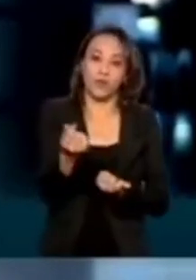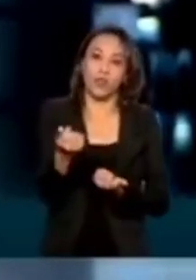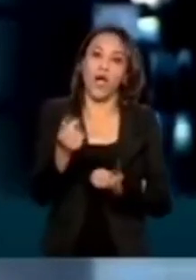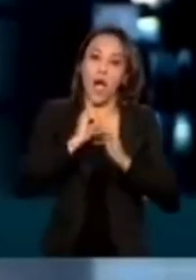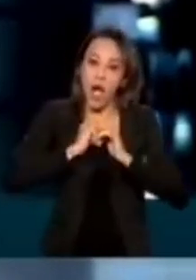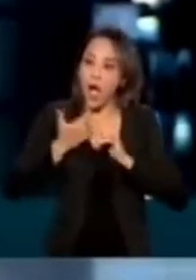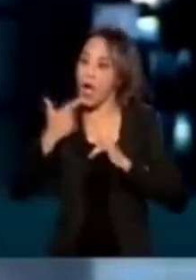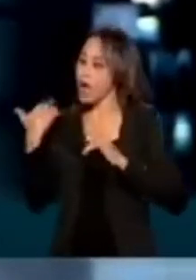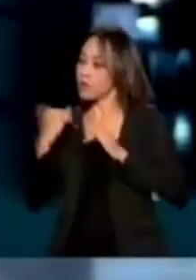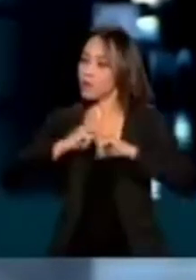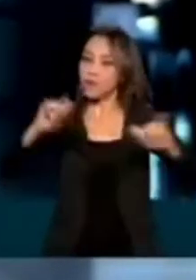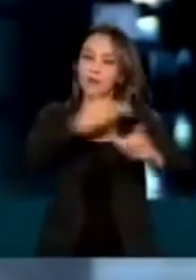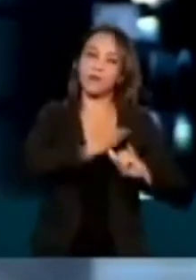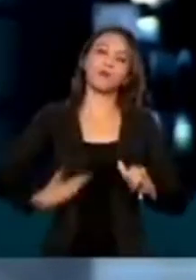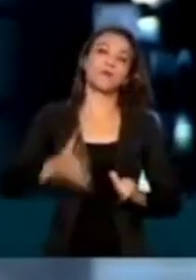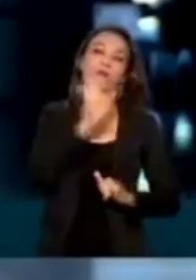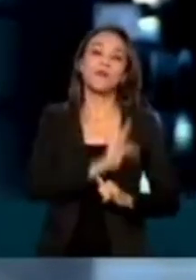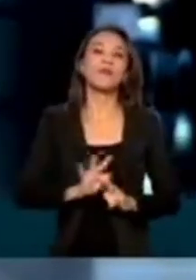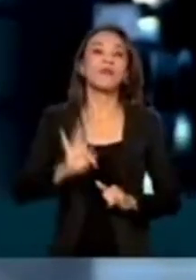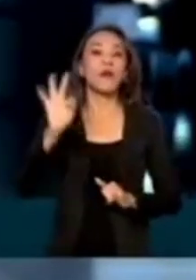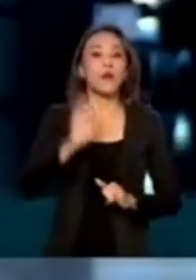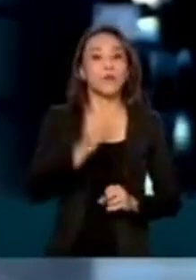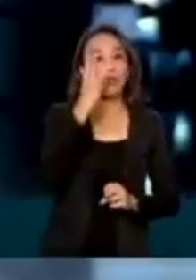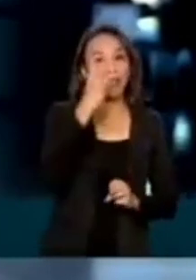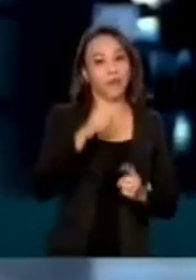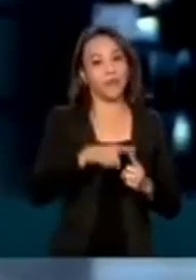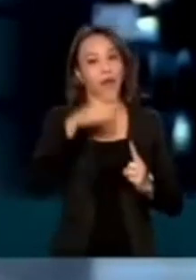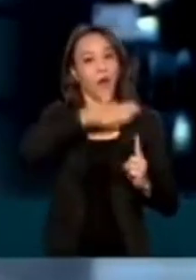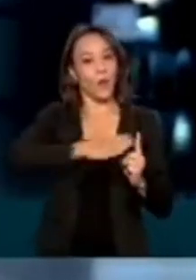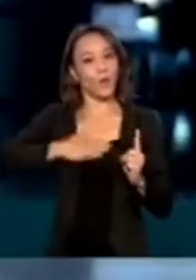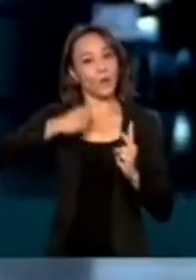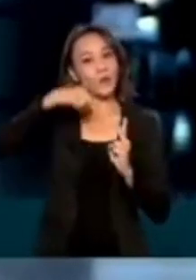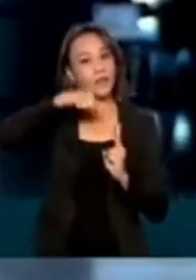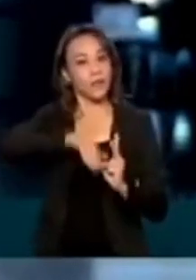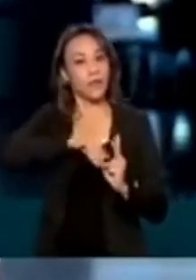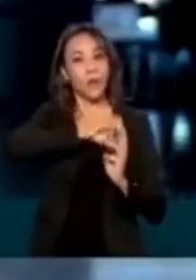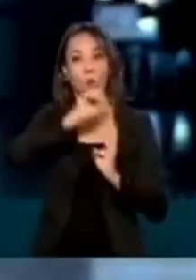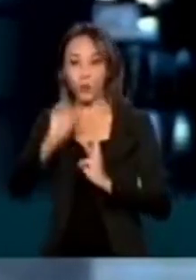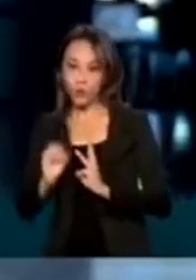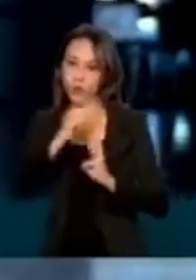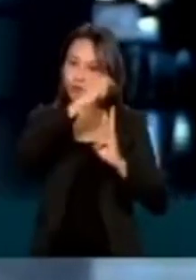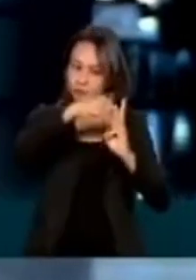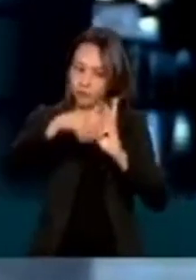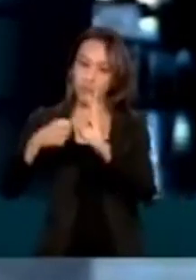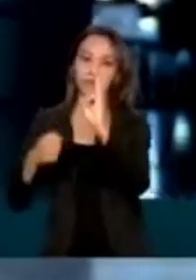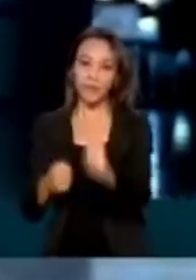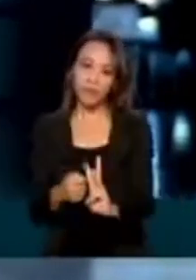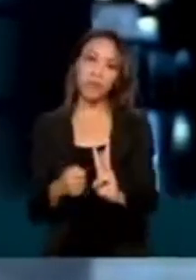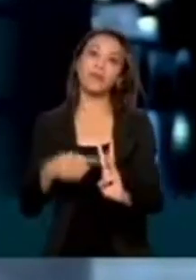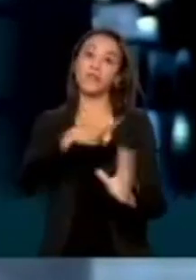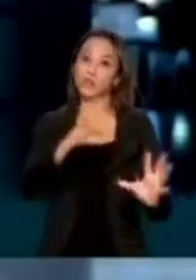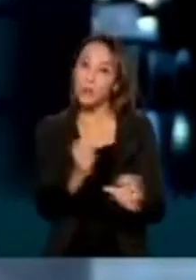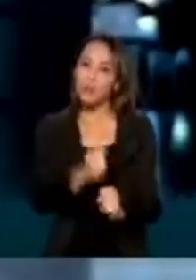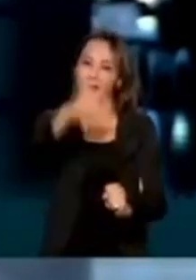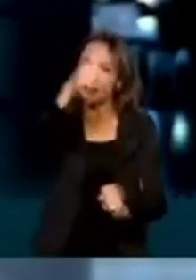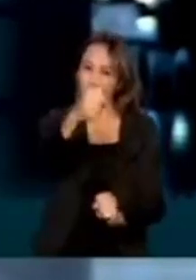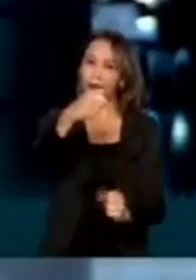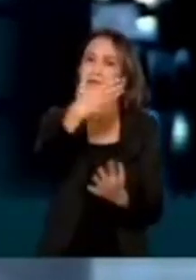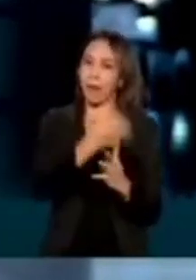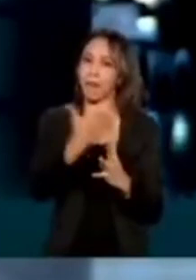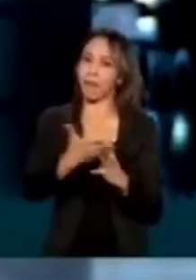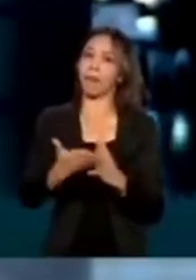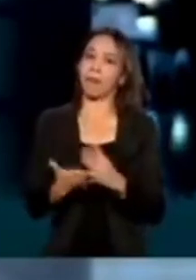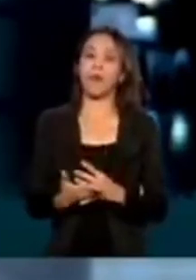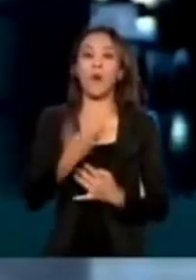federal, serão mais três etapas, agosto, setembro e outubro, no total de sete parcelas neste ano. O governo já